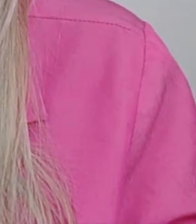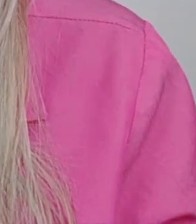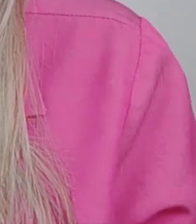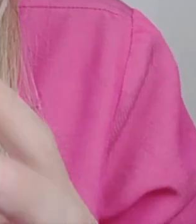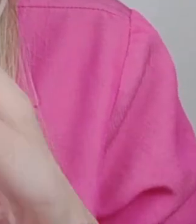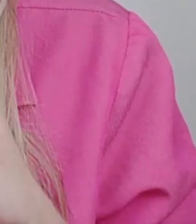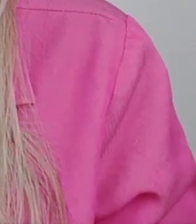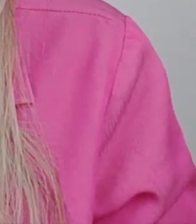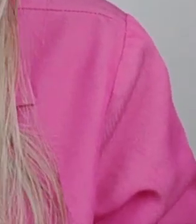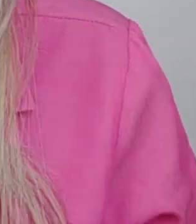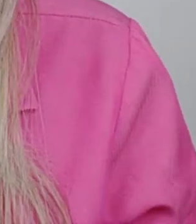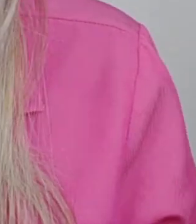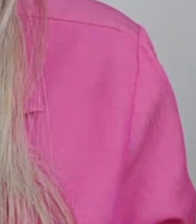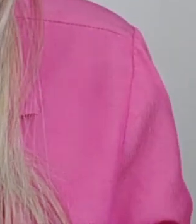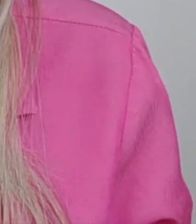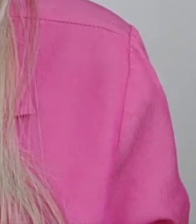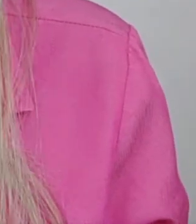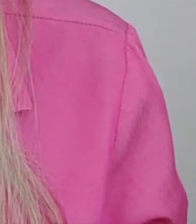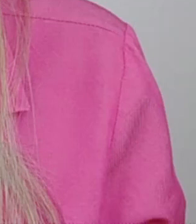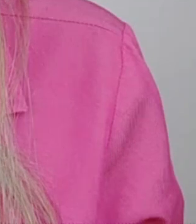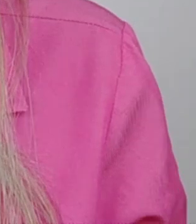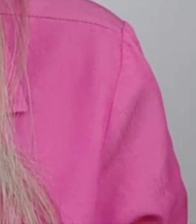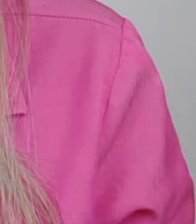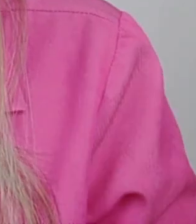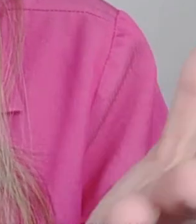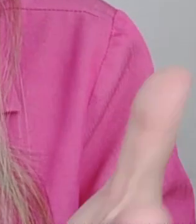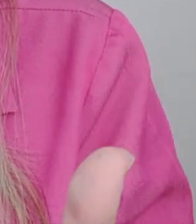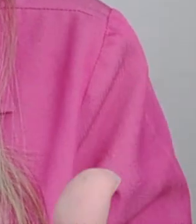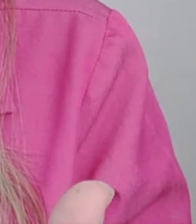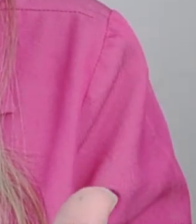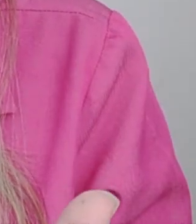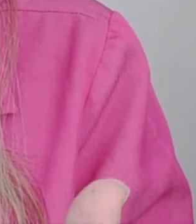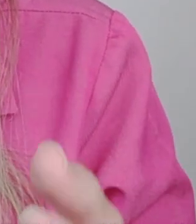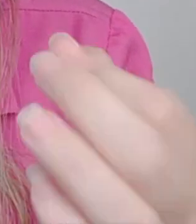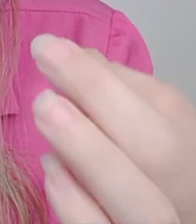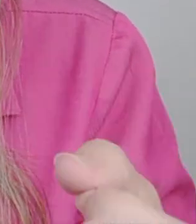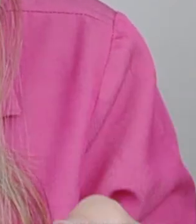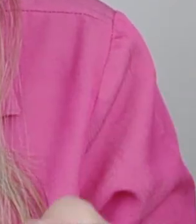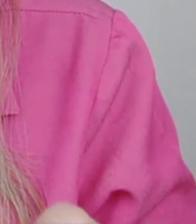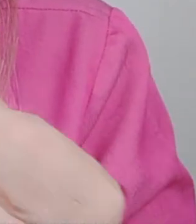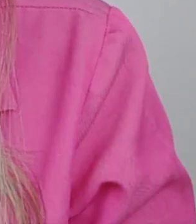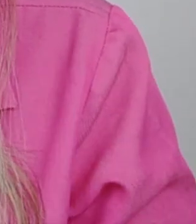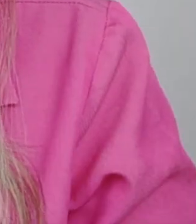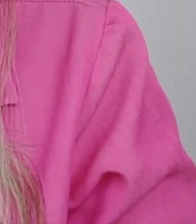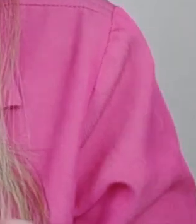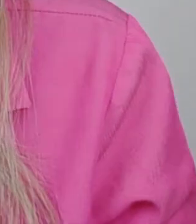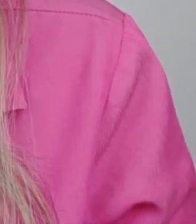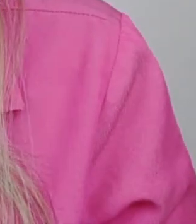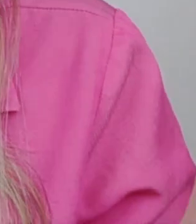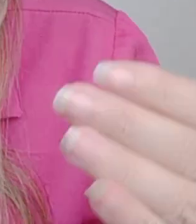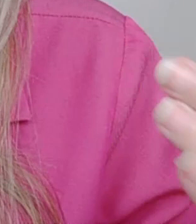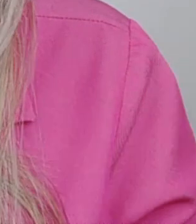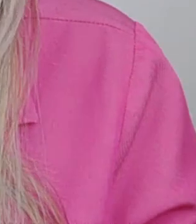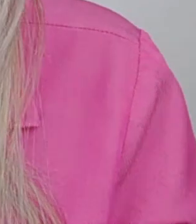que são beneficiários do Auxílio Brasil. E sem mais delongas, vamos aqui agora para as notícias, né, gente, tá, porque eu sei que vocês estão aí ansiosos por essas